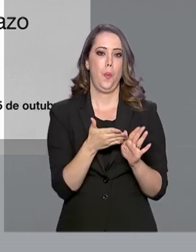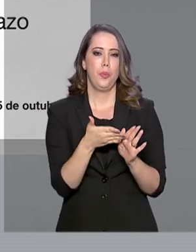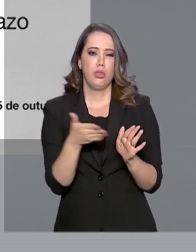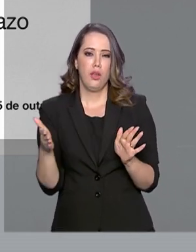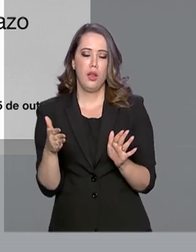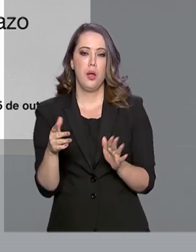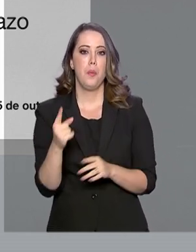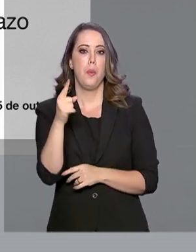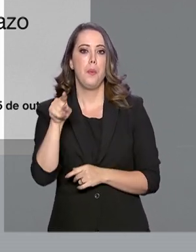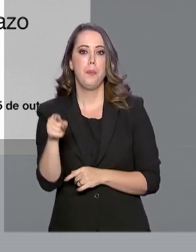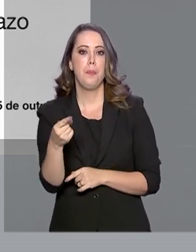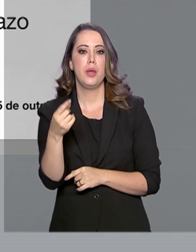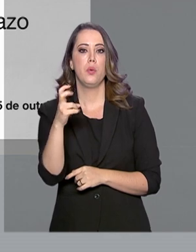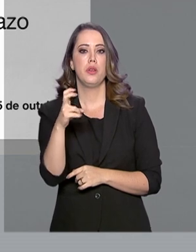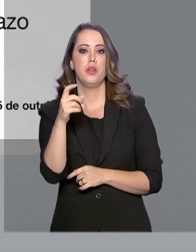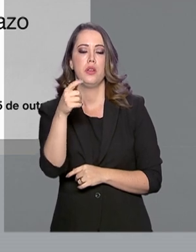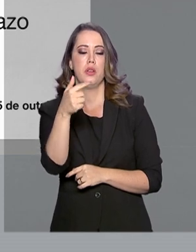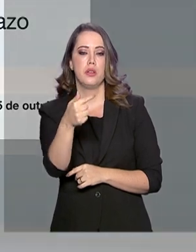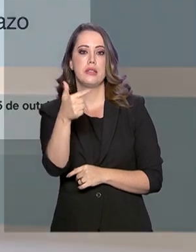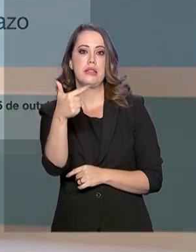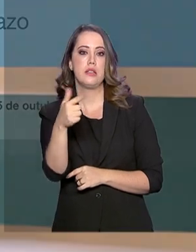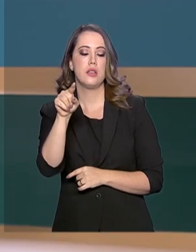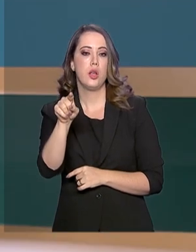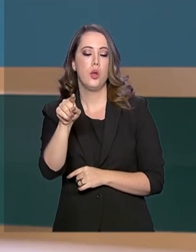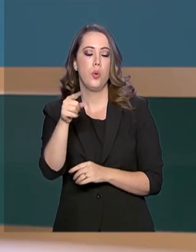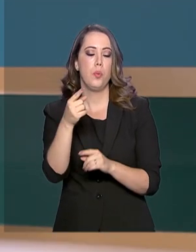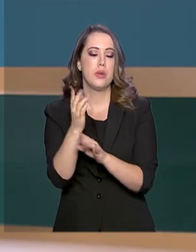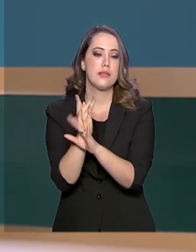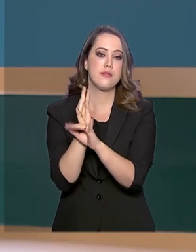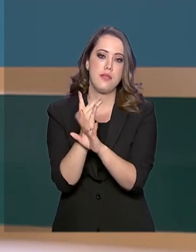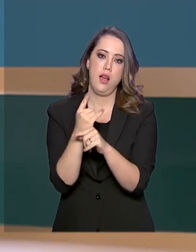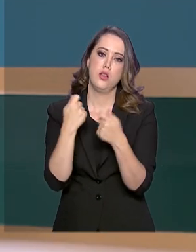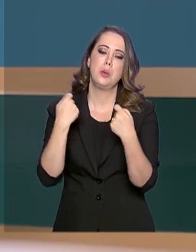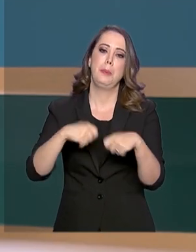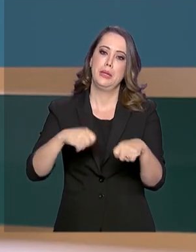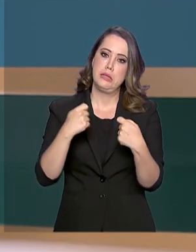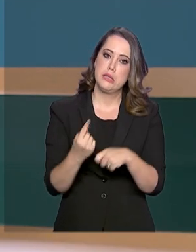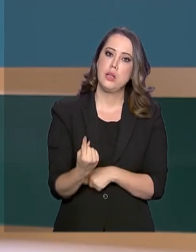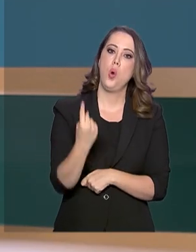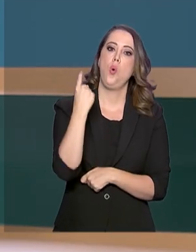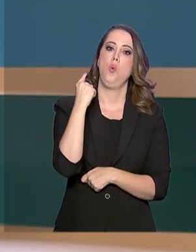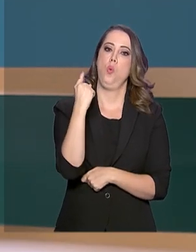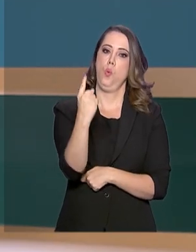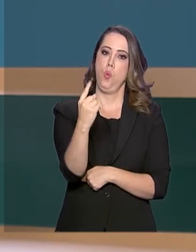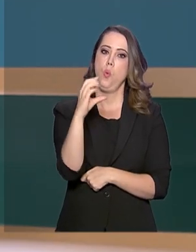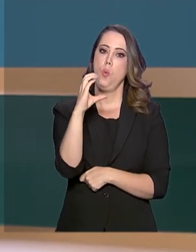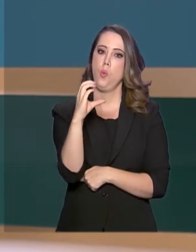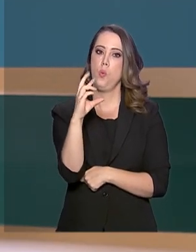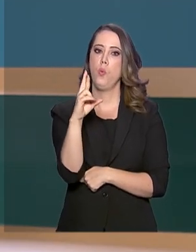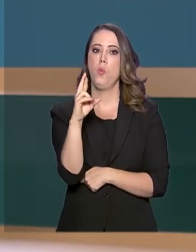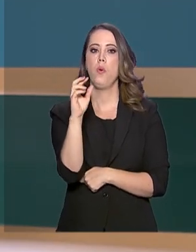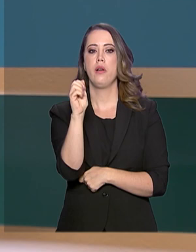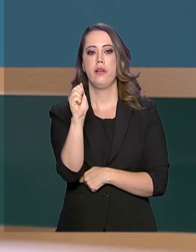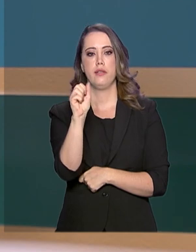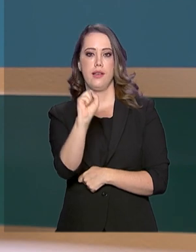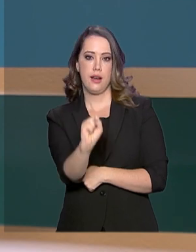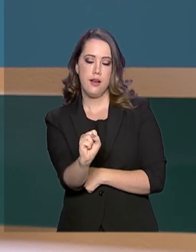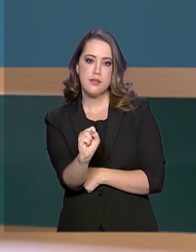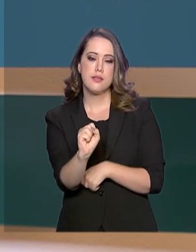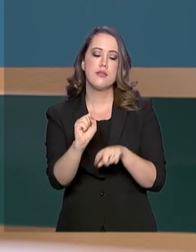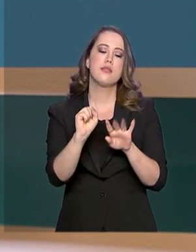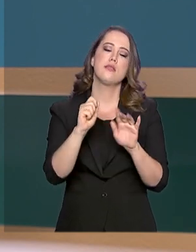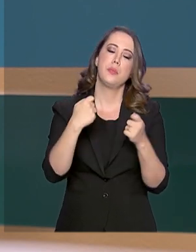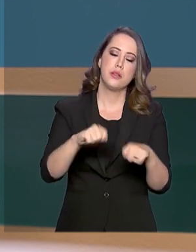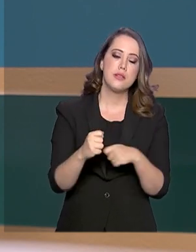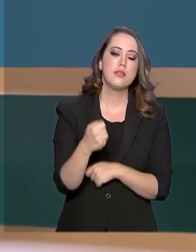.571 cidades. Para participar, o município deve ter ao menos um centro de referência de assistência social e